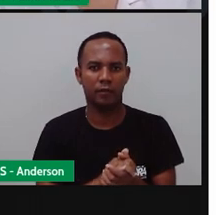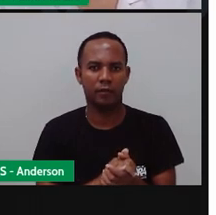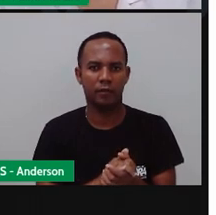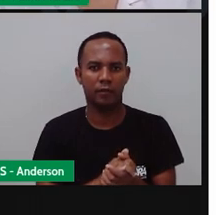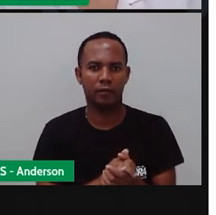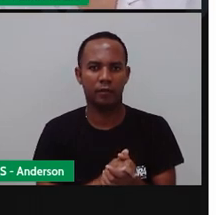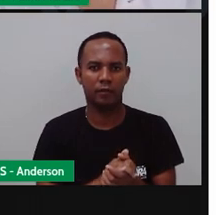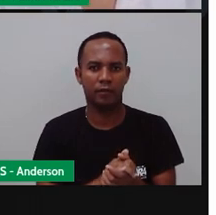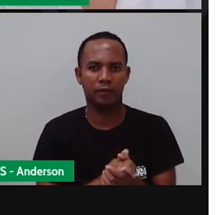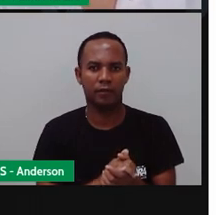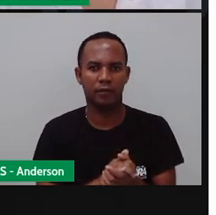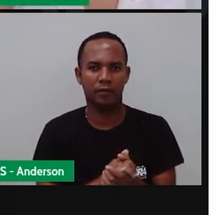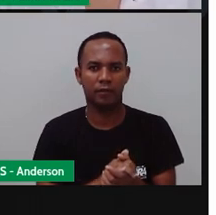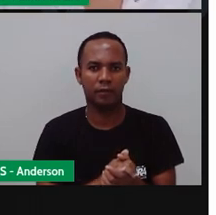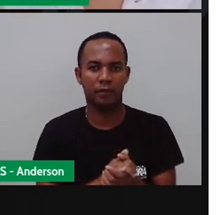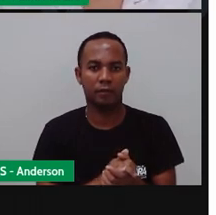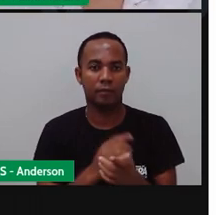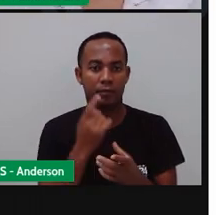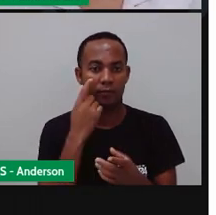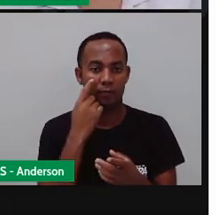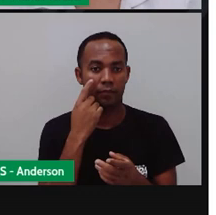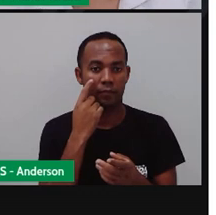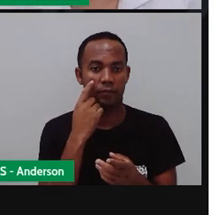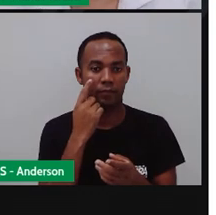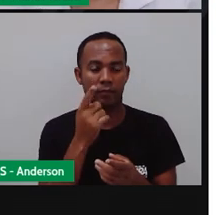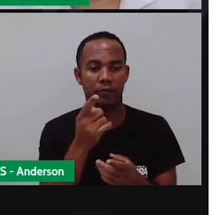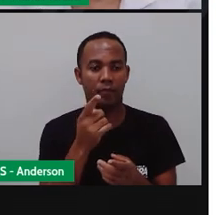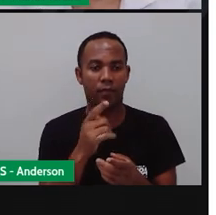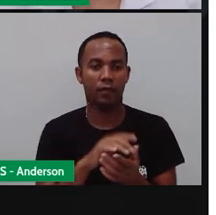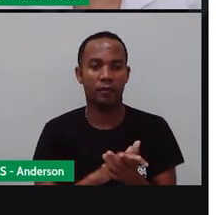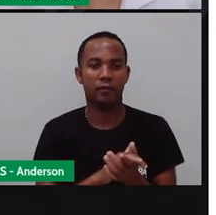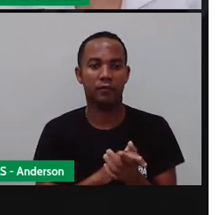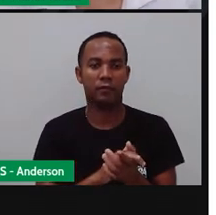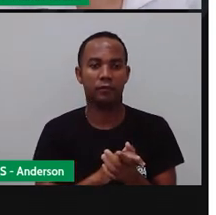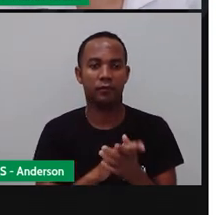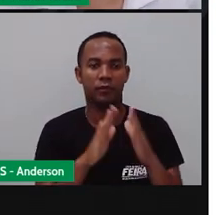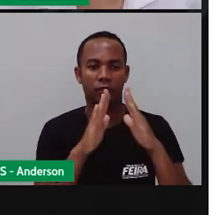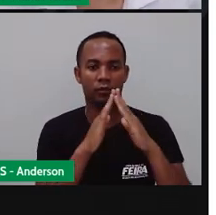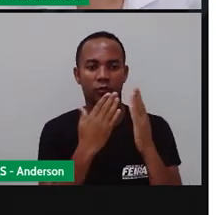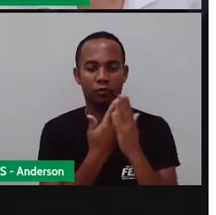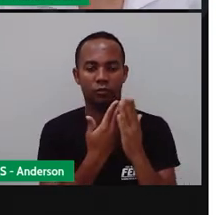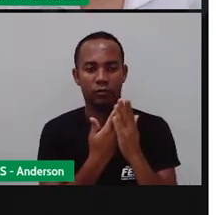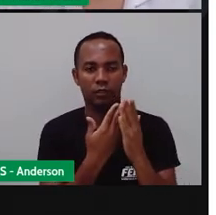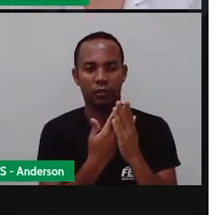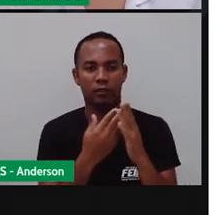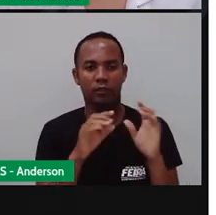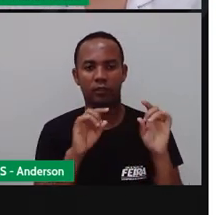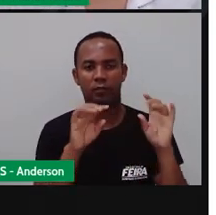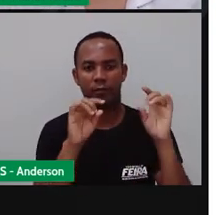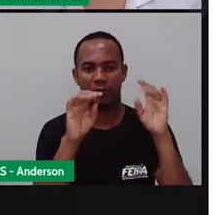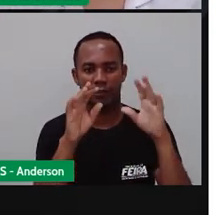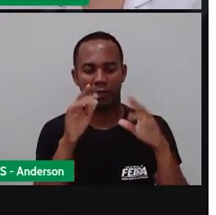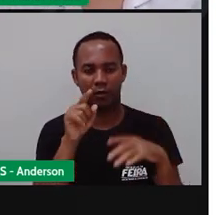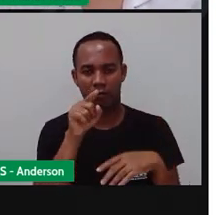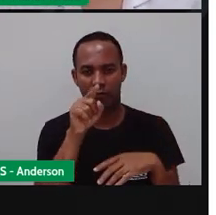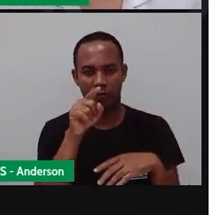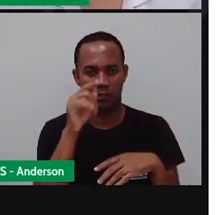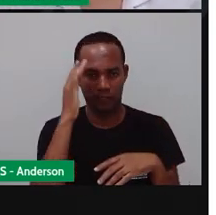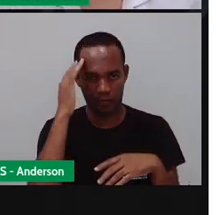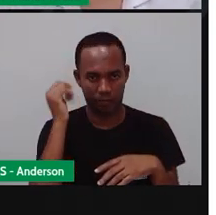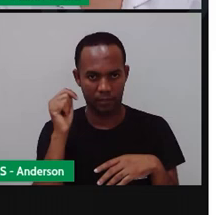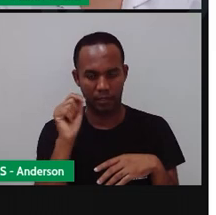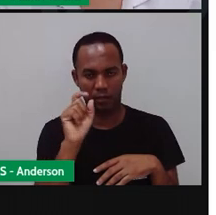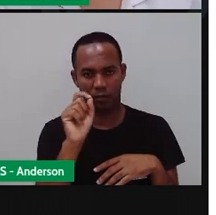homenagem aí a todos os alunos especiais, né? Que a gente tem aí na rede. Você sabia que podemos